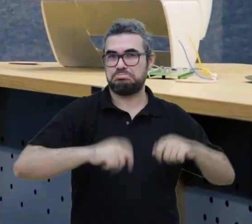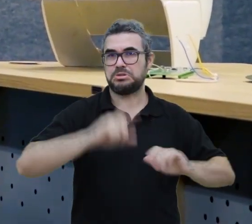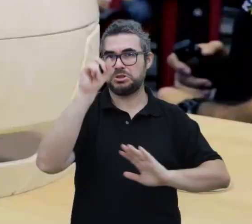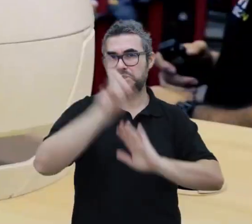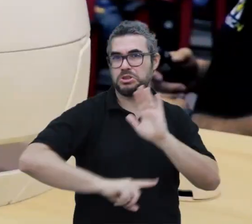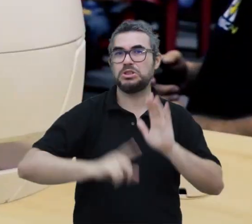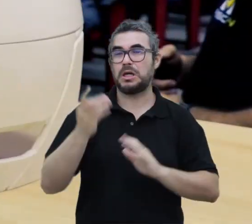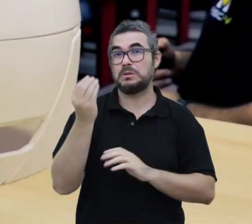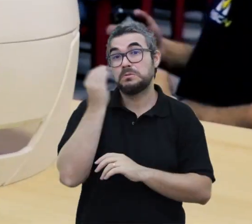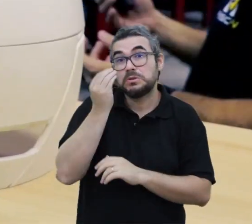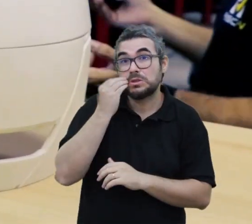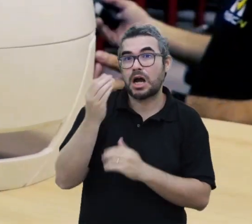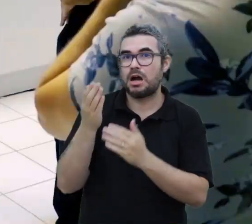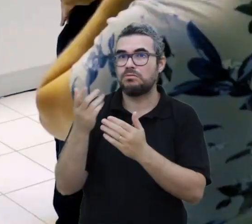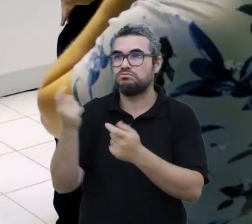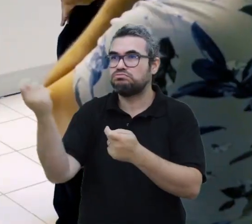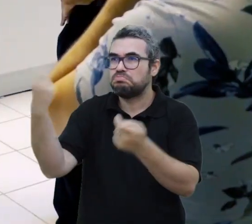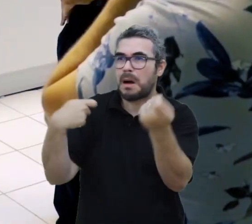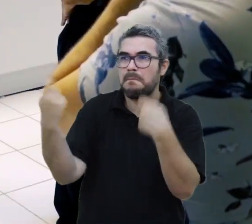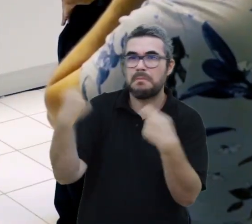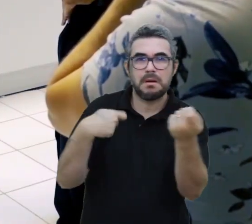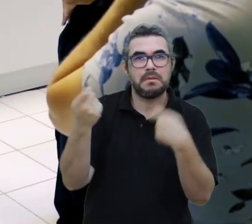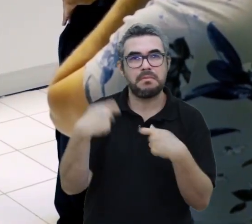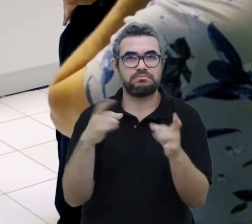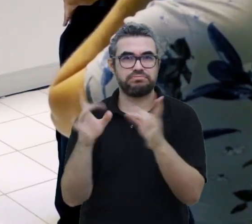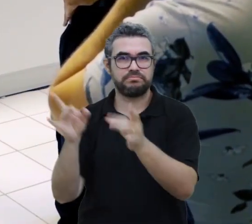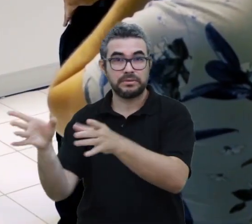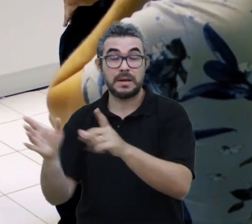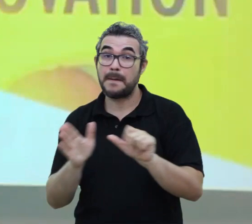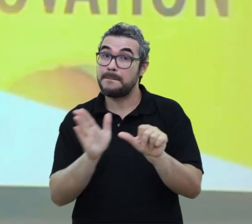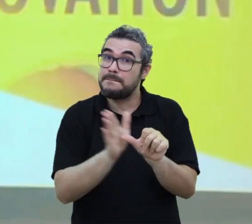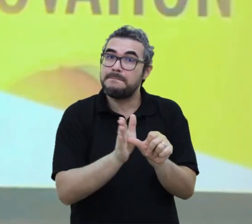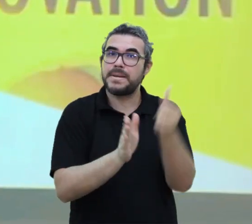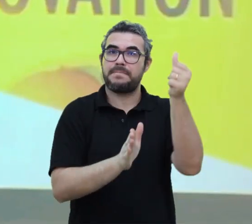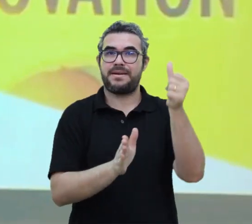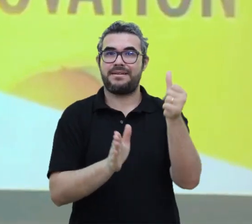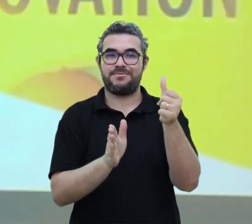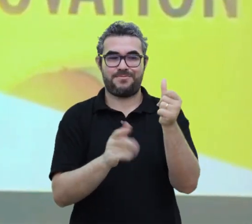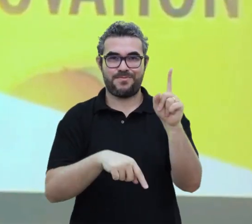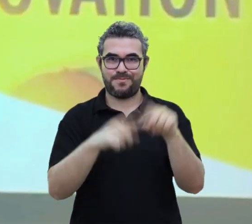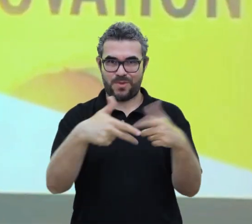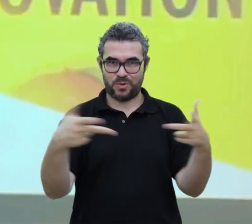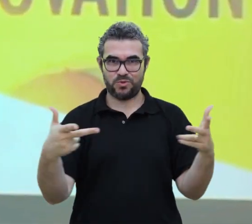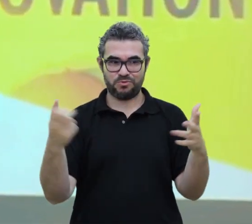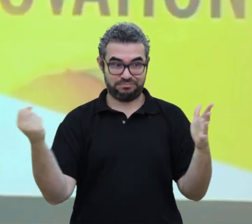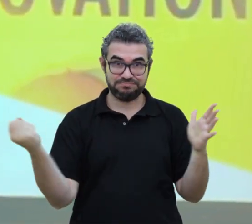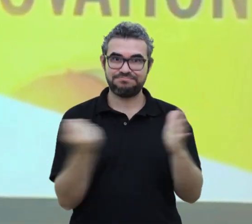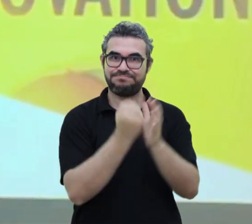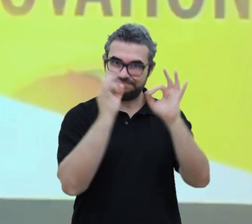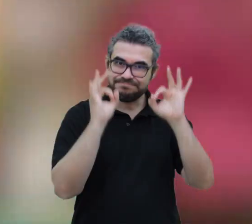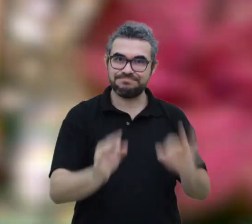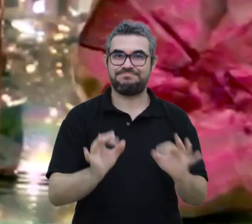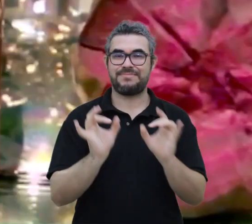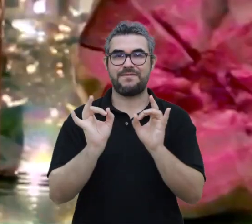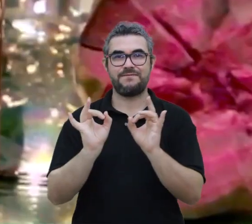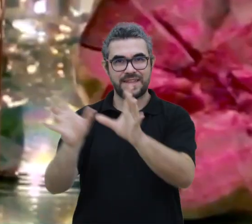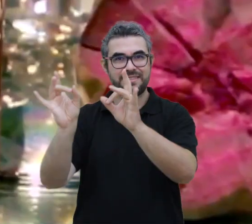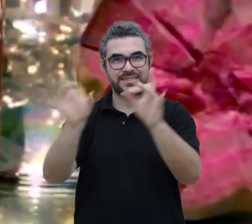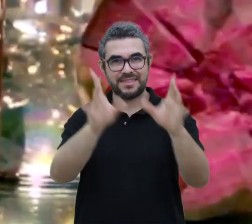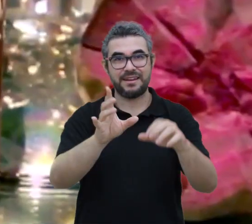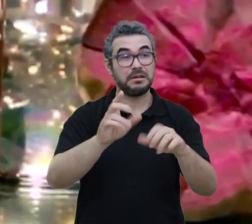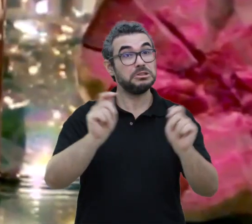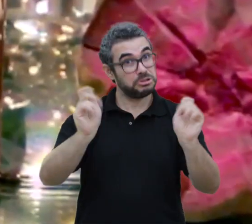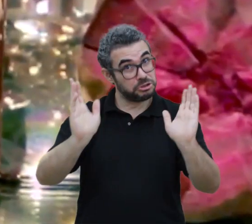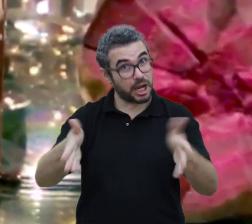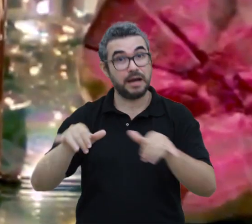pública ou privada tem o direito de explorar economicamente a tecnologia. O primeiro produto da UFC licenciado foi o Natshup,